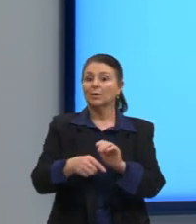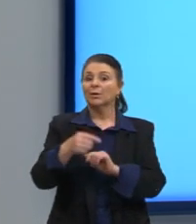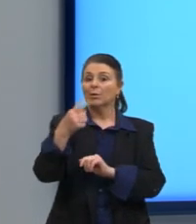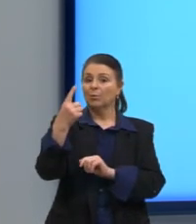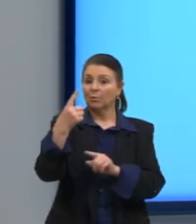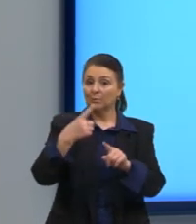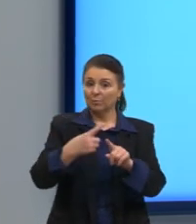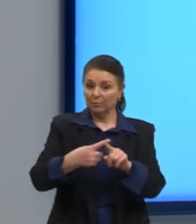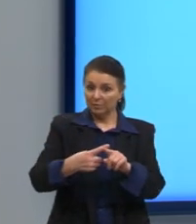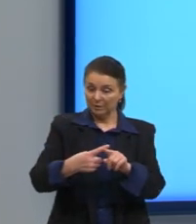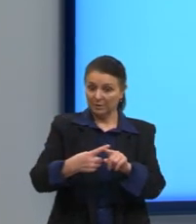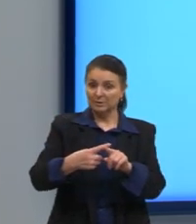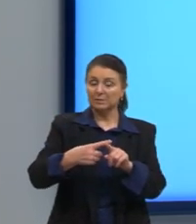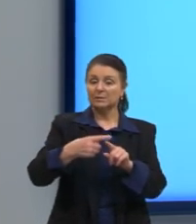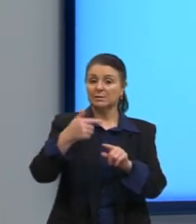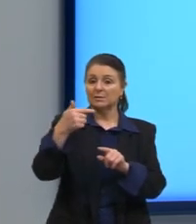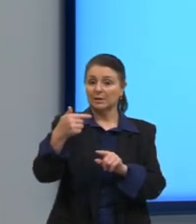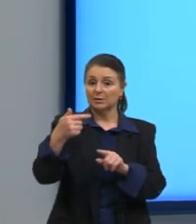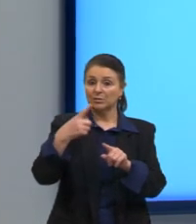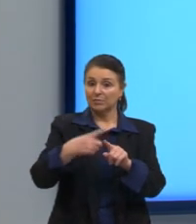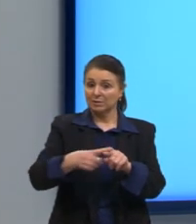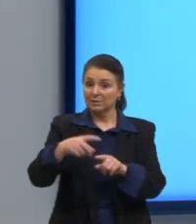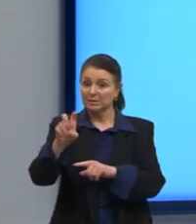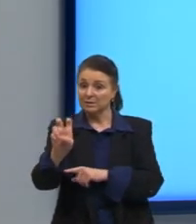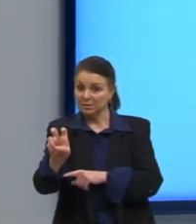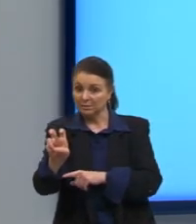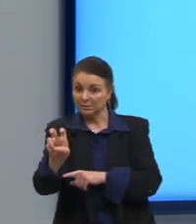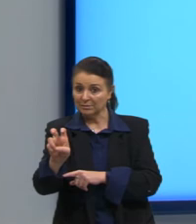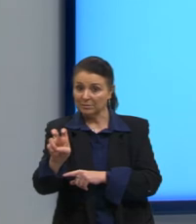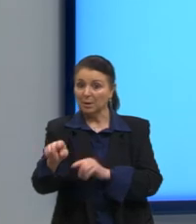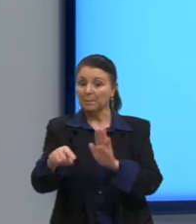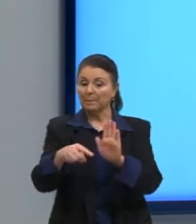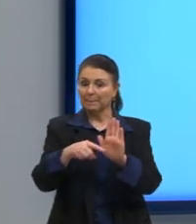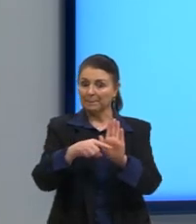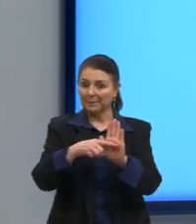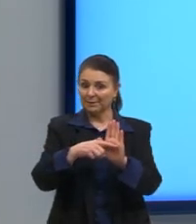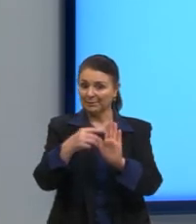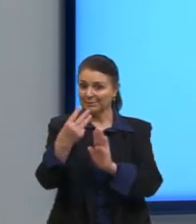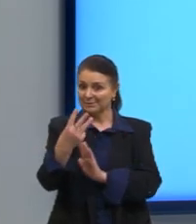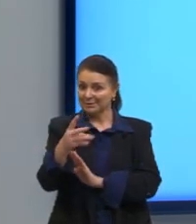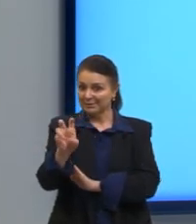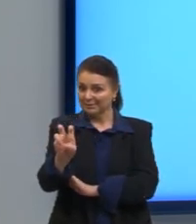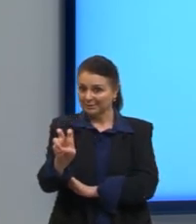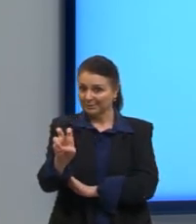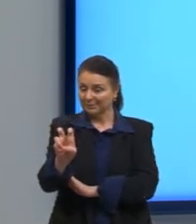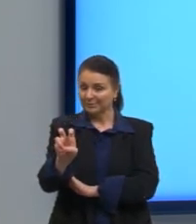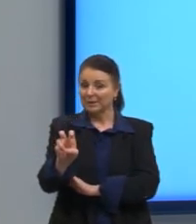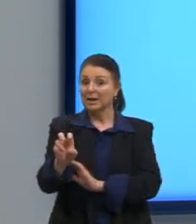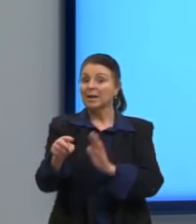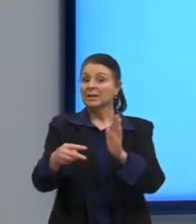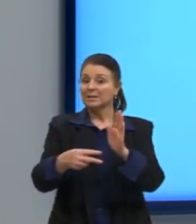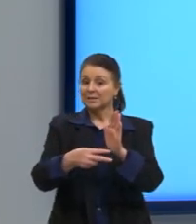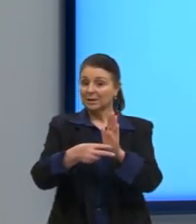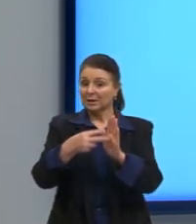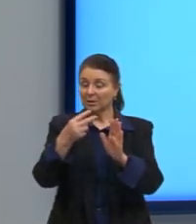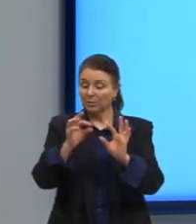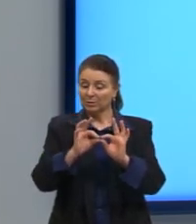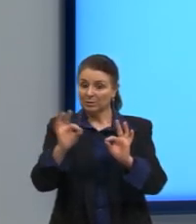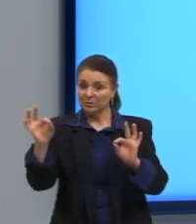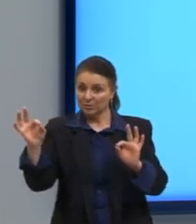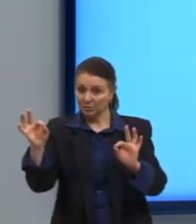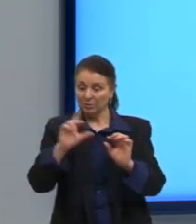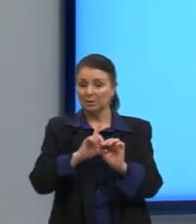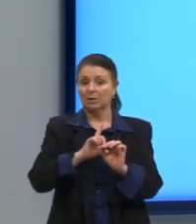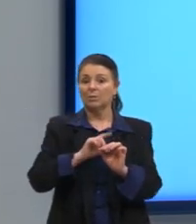vezes 7 vezes 5, então, colocamos menos 35. Na segunda diagonal, 2